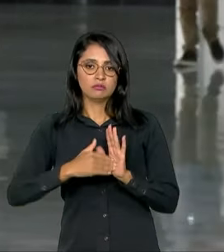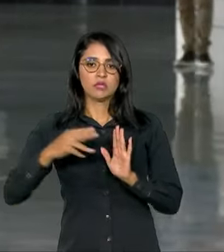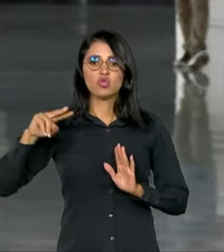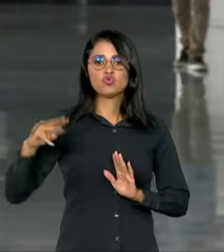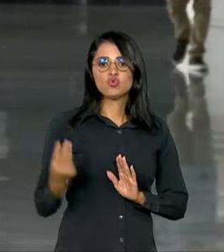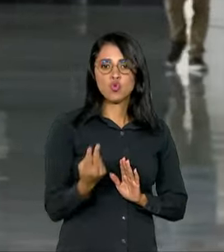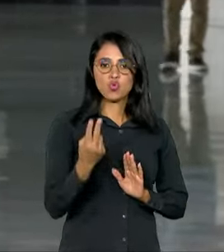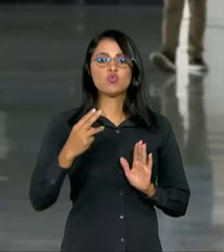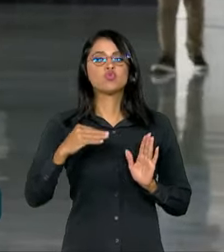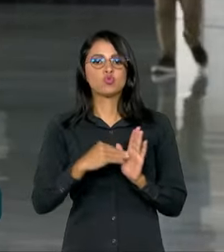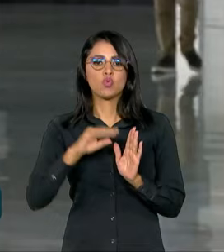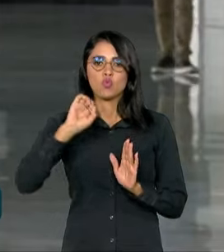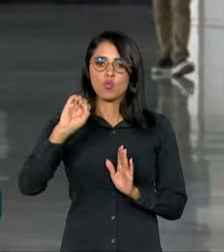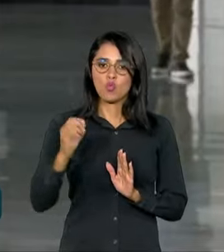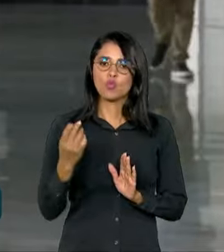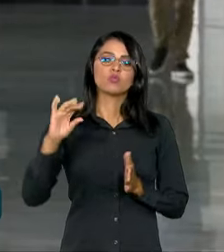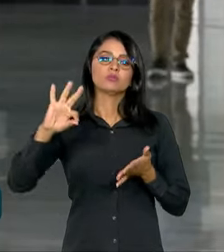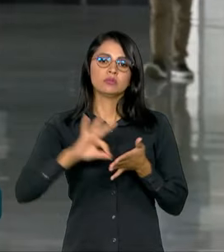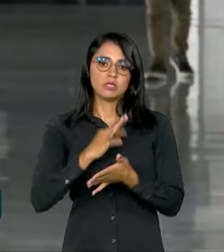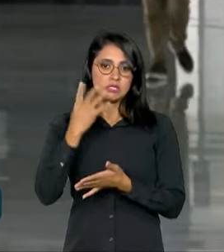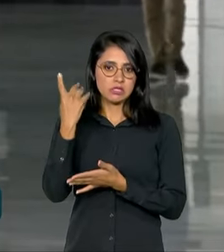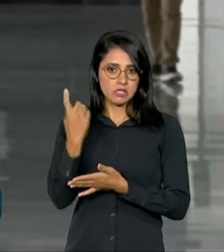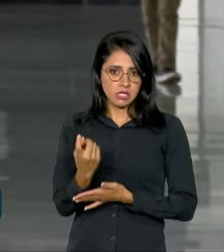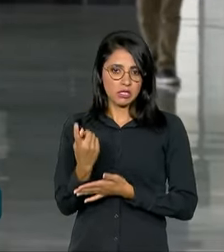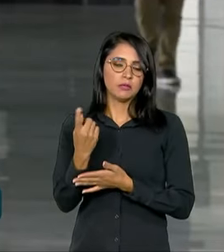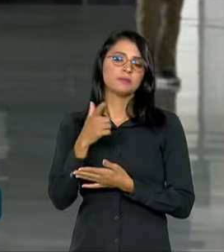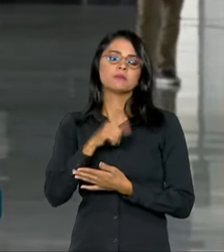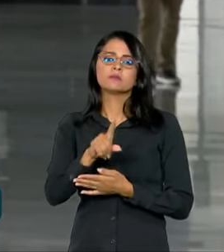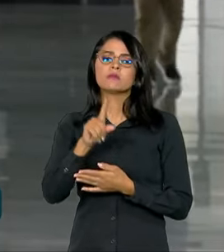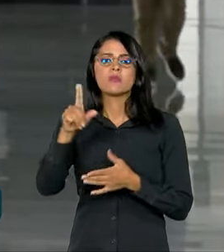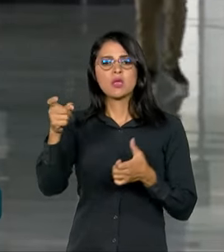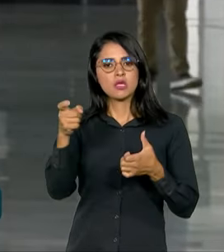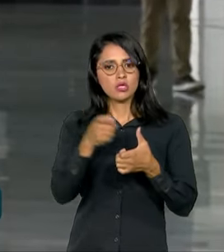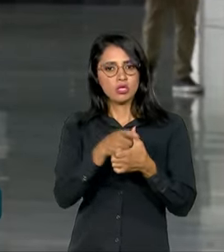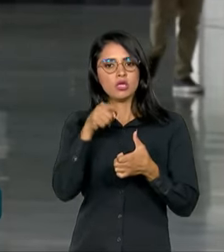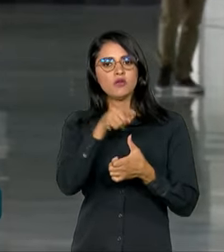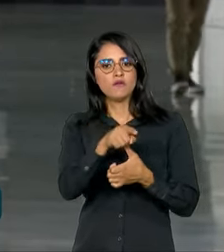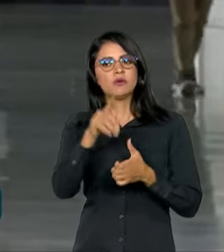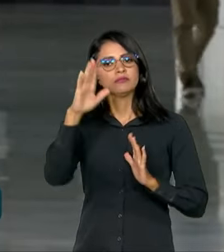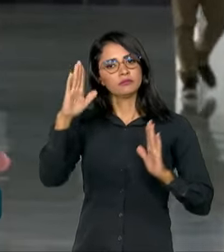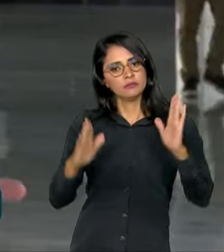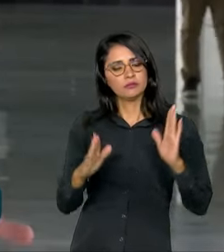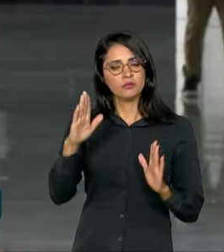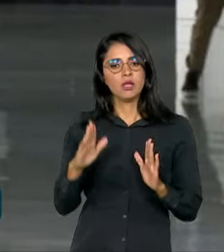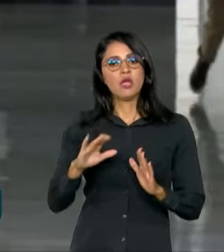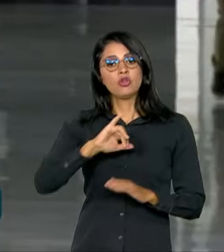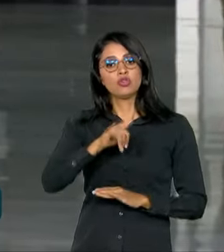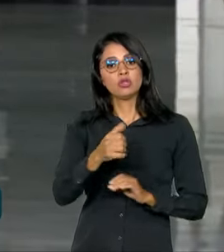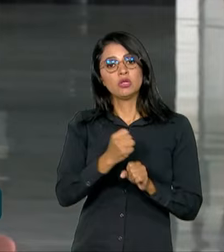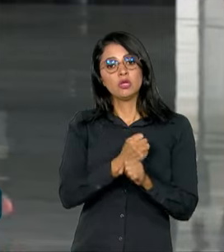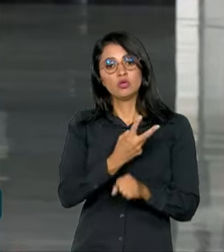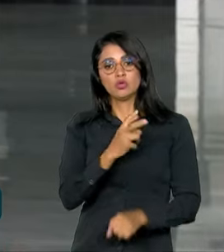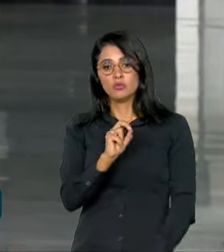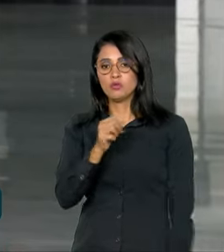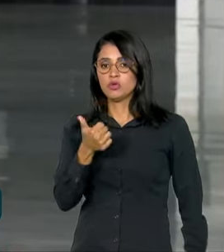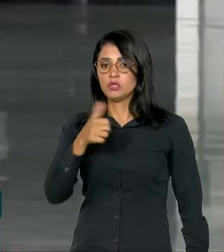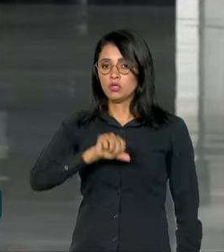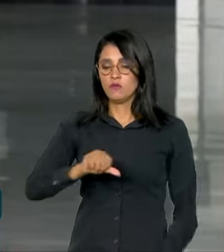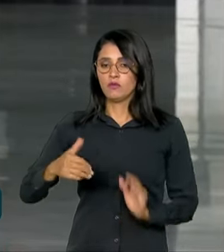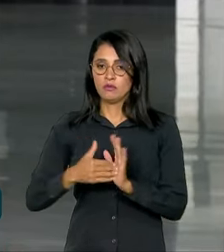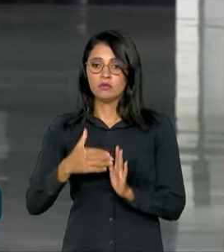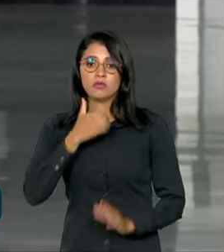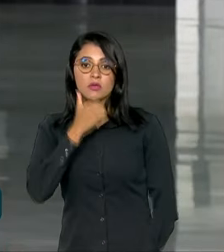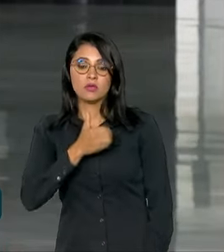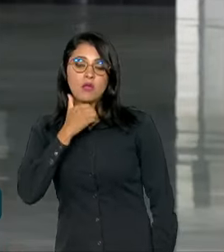ou inscritas no Cade Único. As dívidas devem ter sido negativadas entre janeiro de 2019 e dezembro de